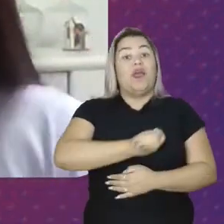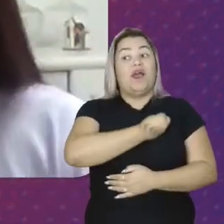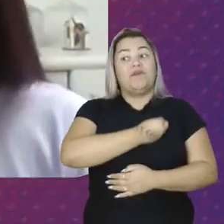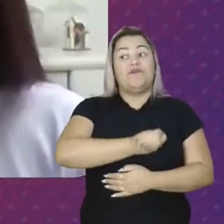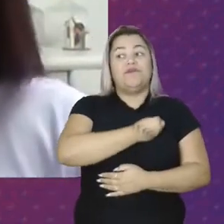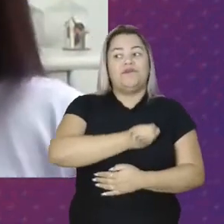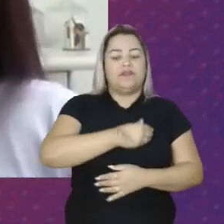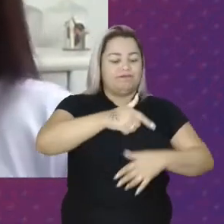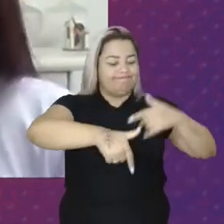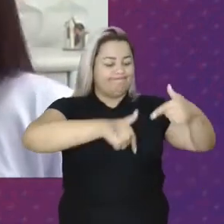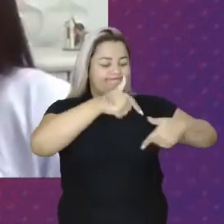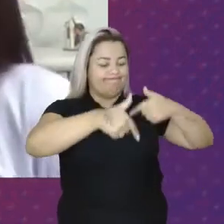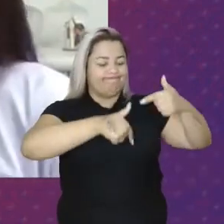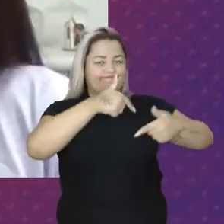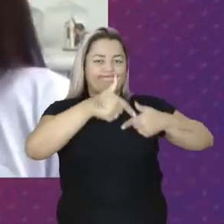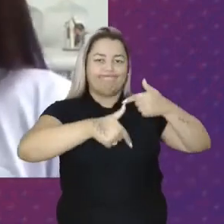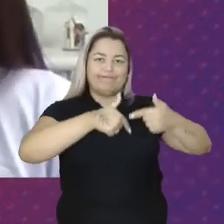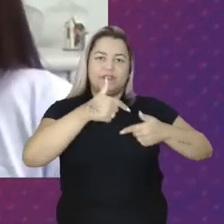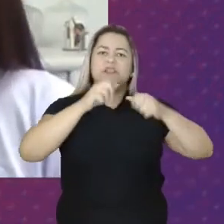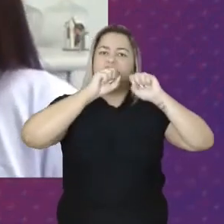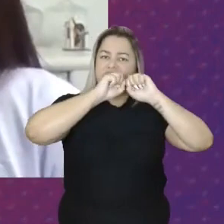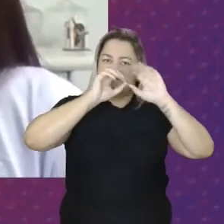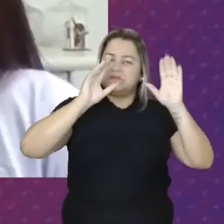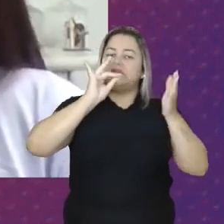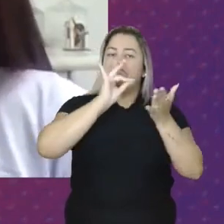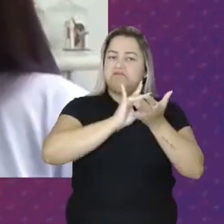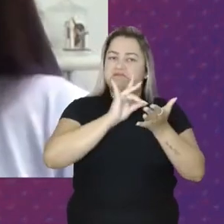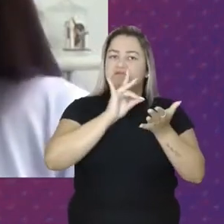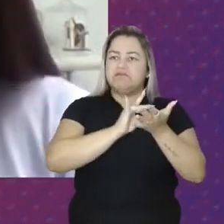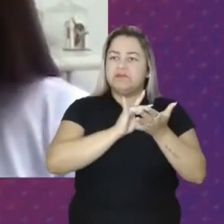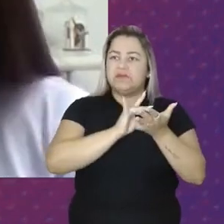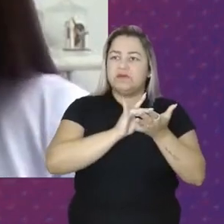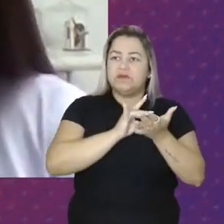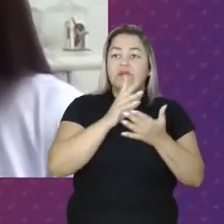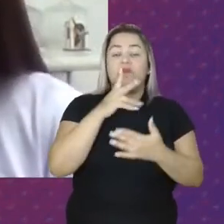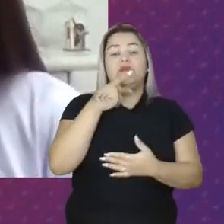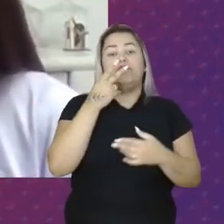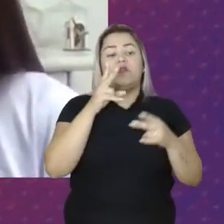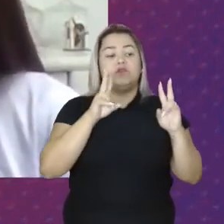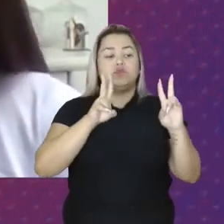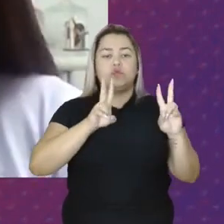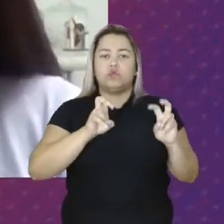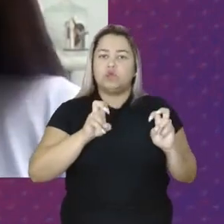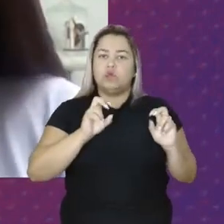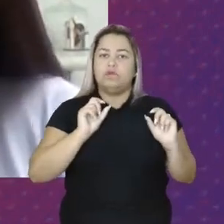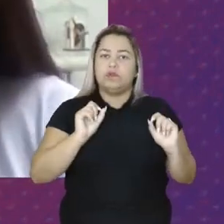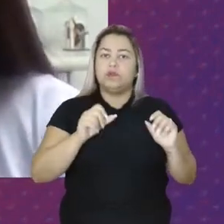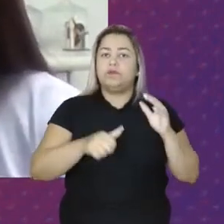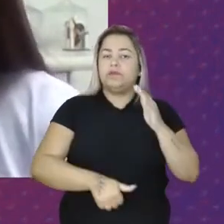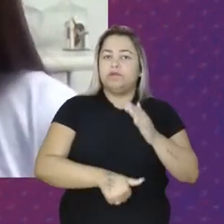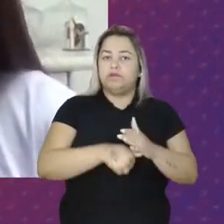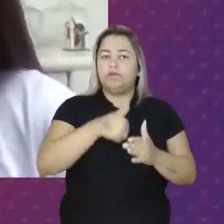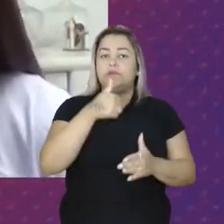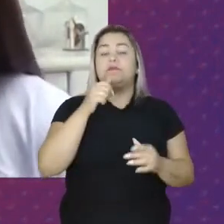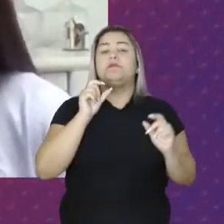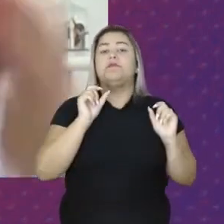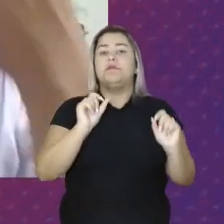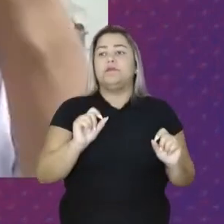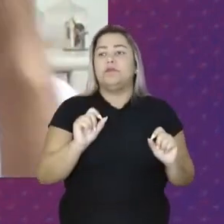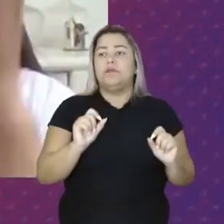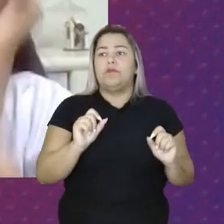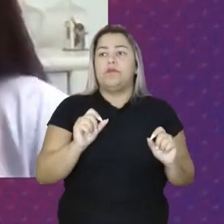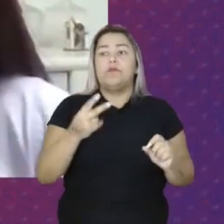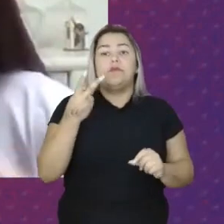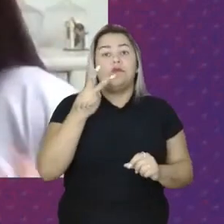das trabalhadoras rurais E claro, assim Pra começar a falar sobre isso Acho que primeiro eu Perpasso